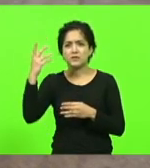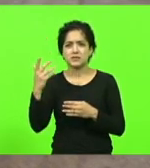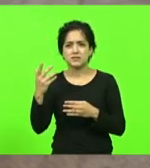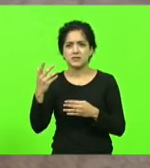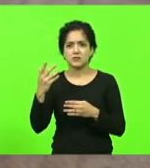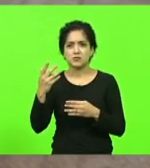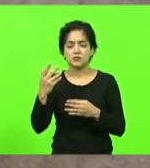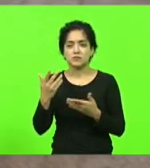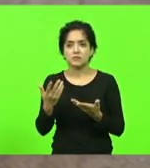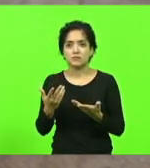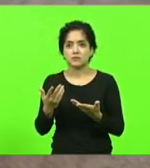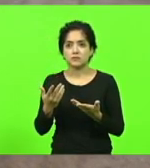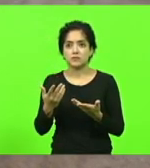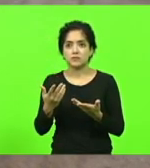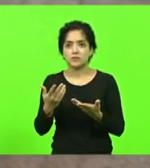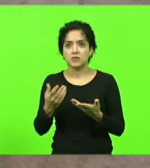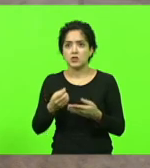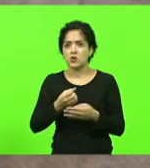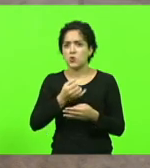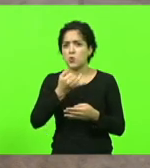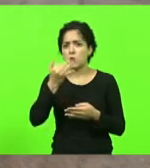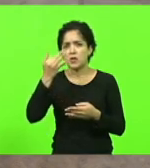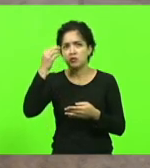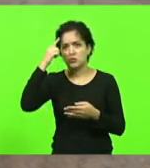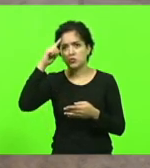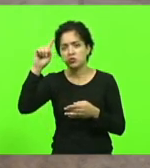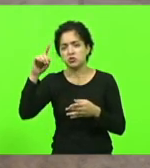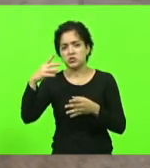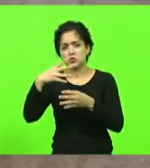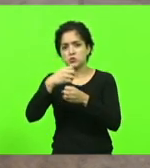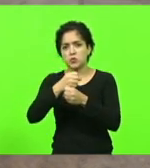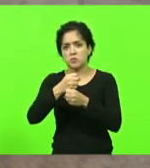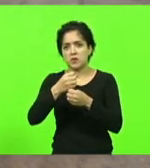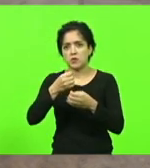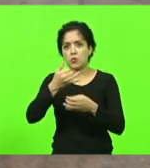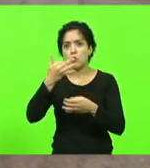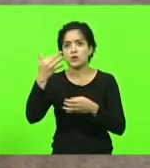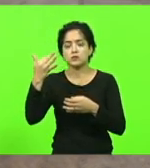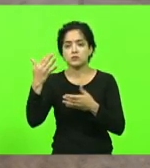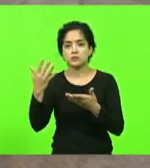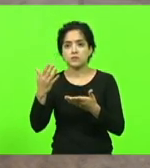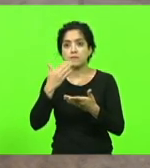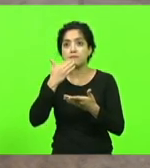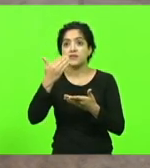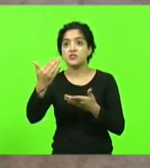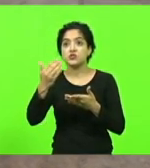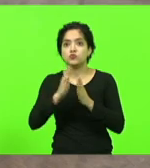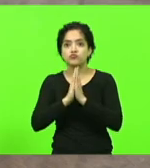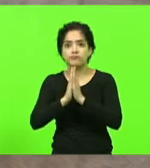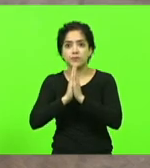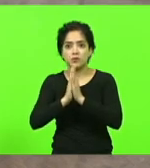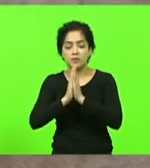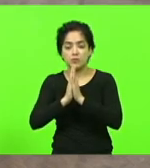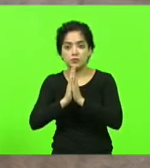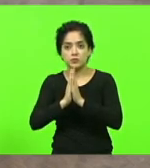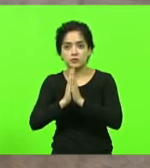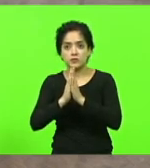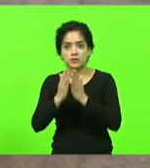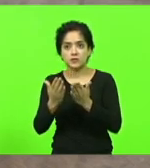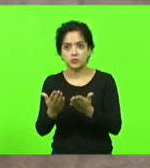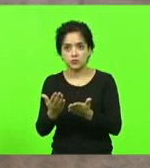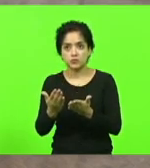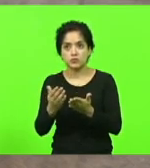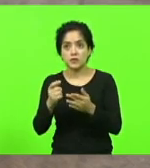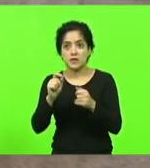eu não me lembro quantos dias foram mas eu me lembro de quem pediu pelo amor de Deus para se